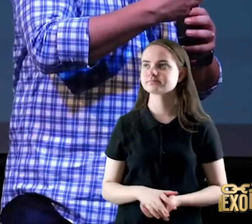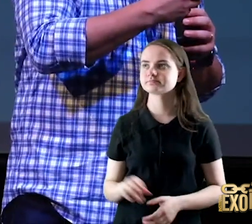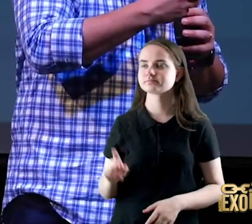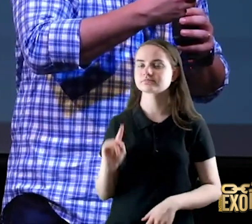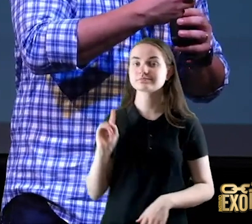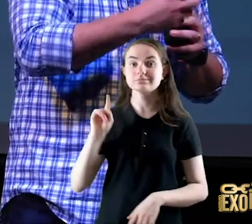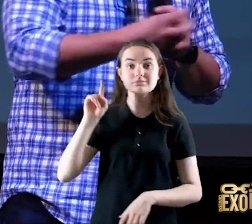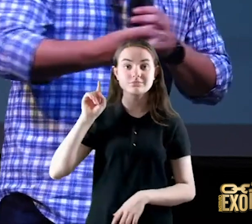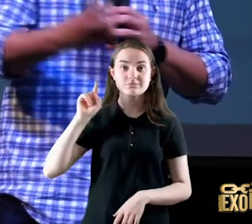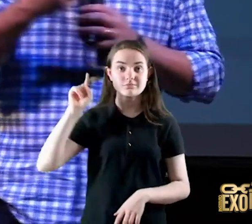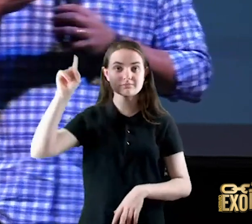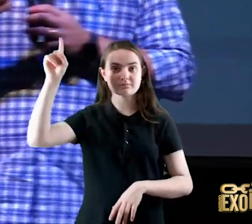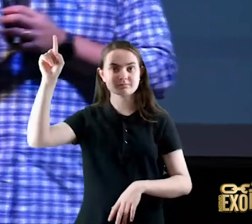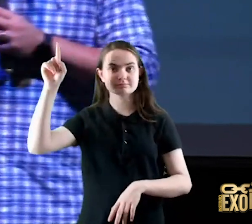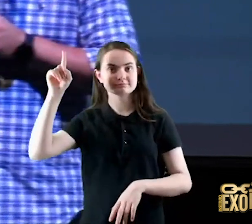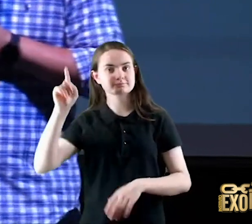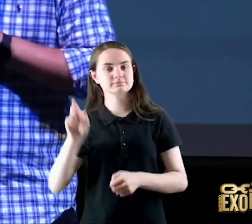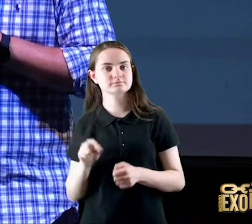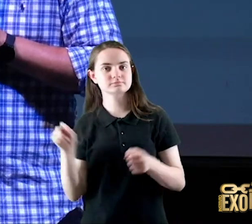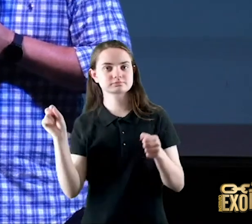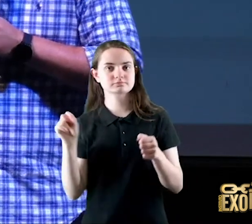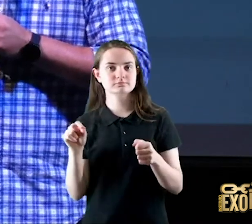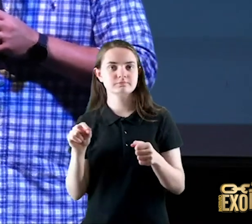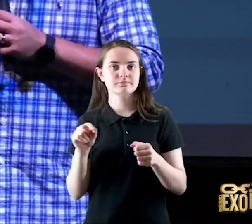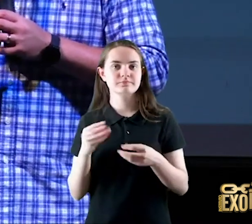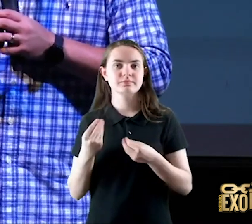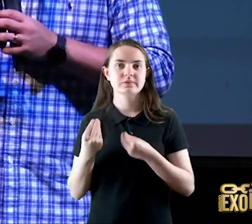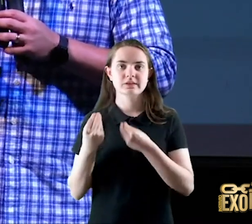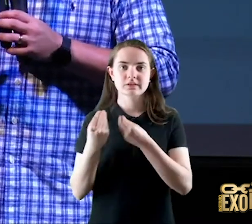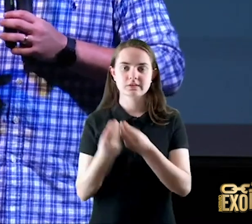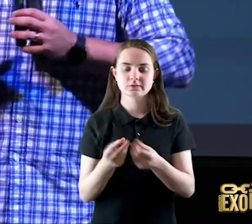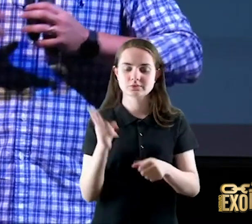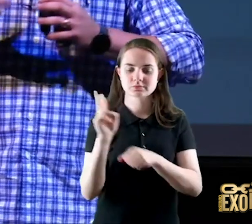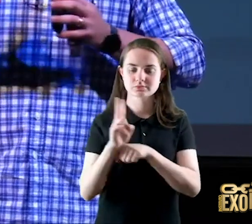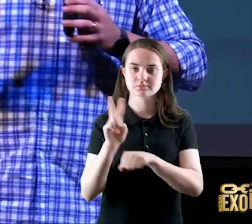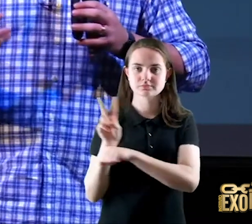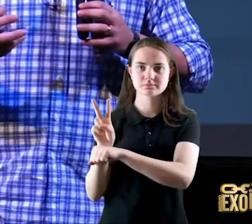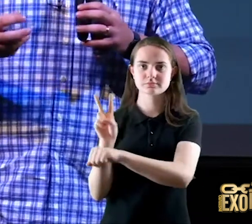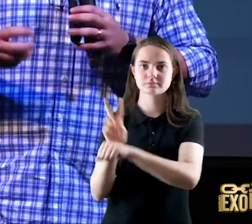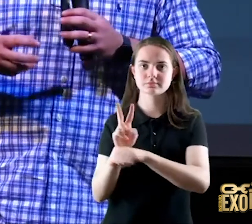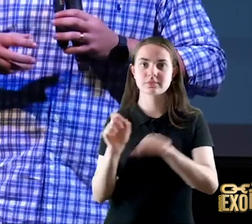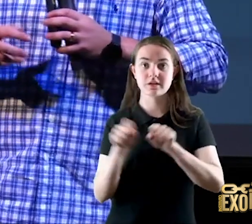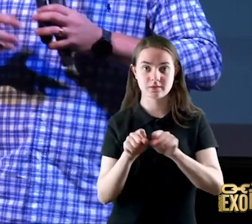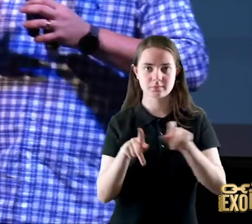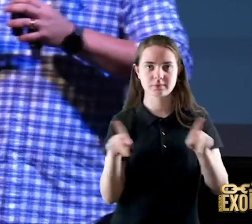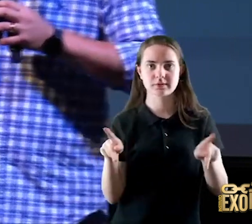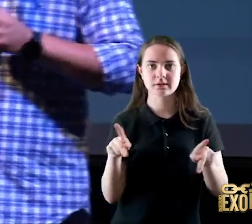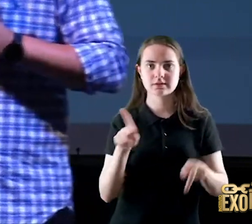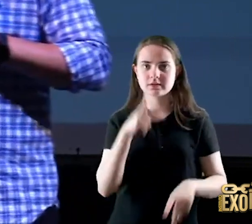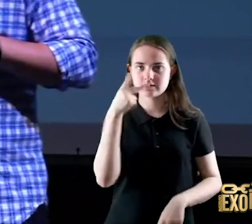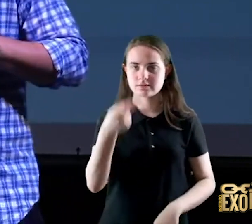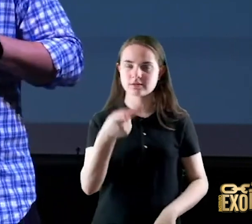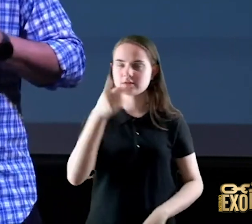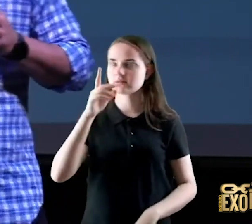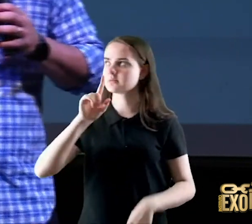segurança uma espada quando o livro do apocalipse fala sobre a palavra de Deus quando o efese fala